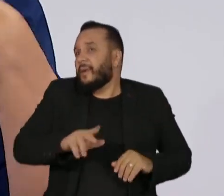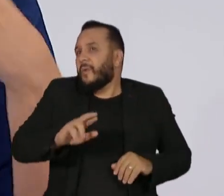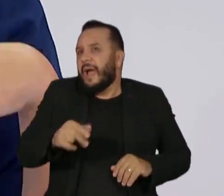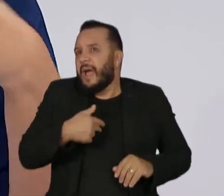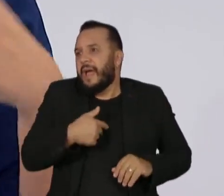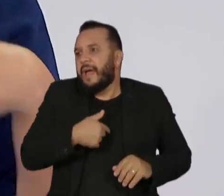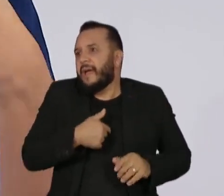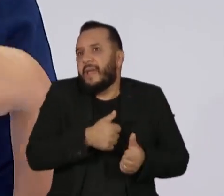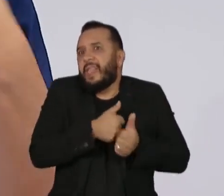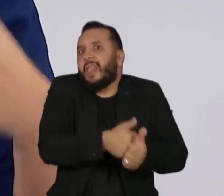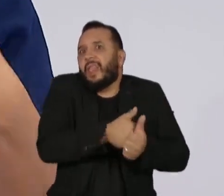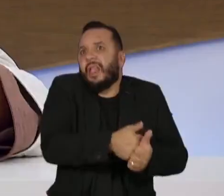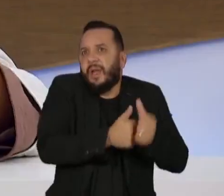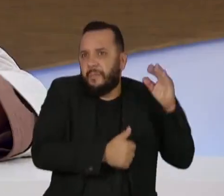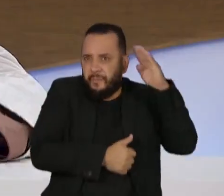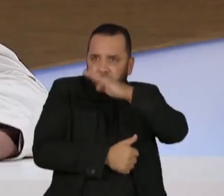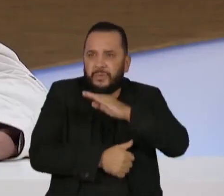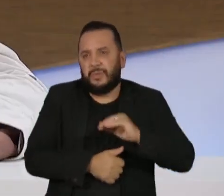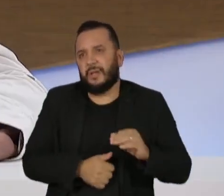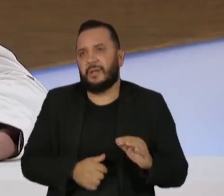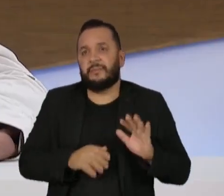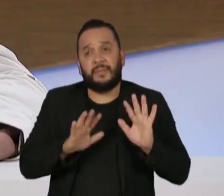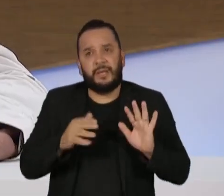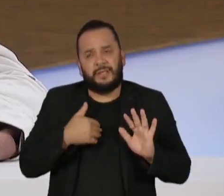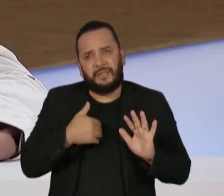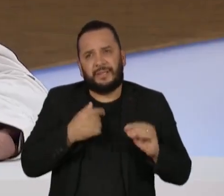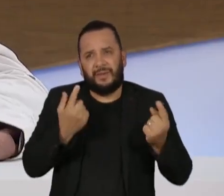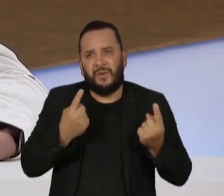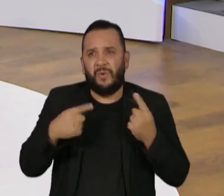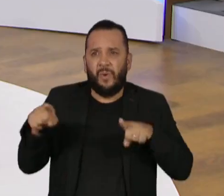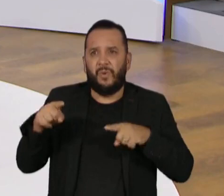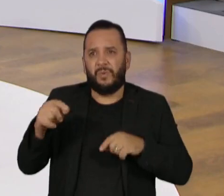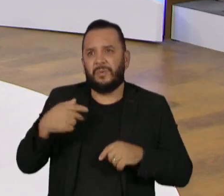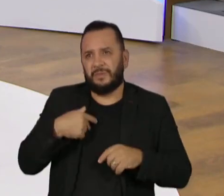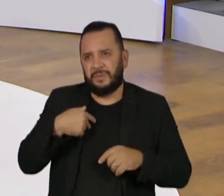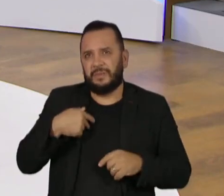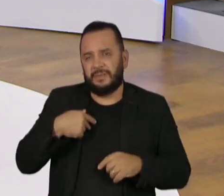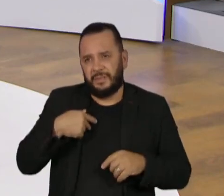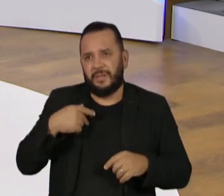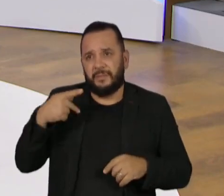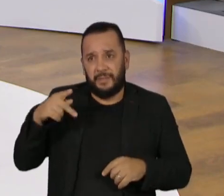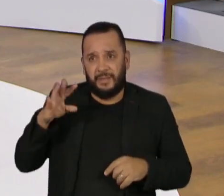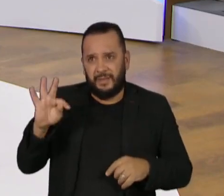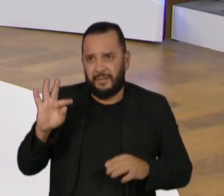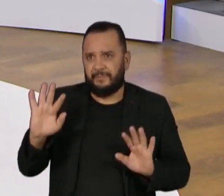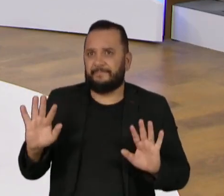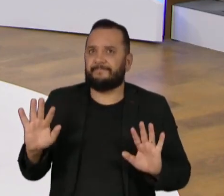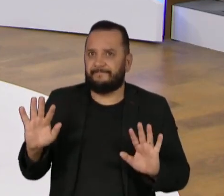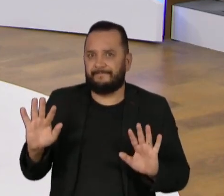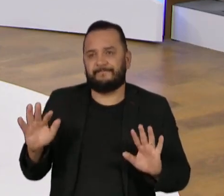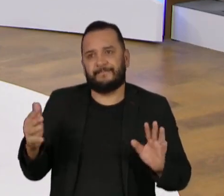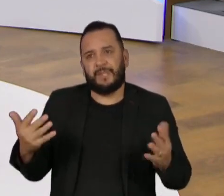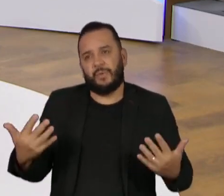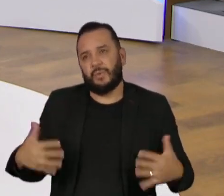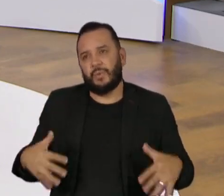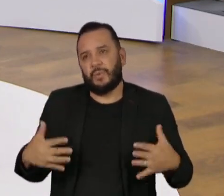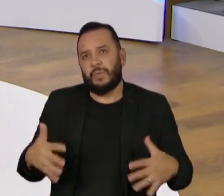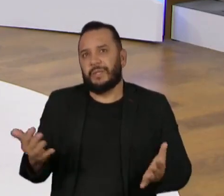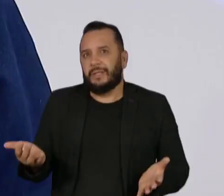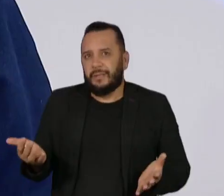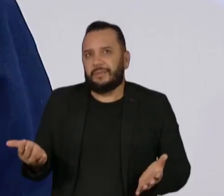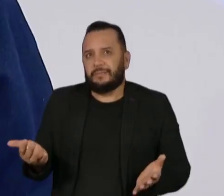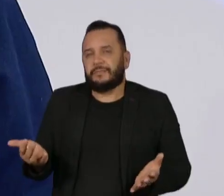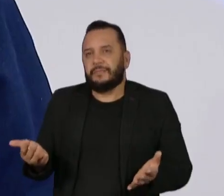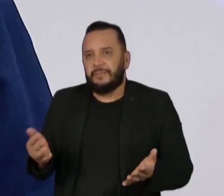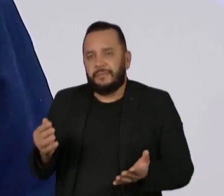são de radicalismo, assim, muito, muito violentos. Então, assim, está faltando